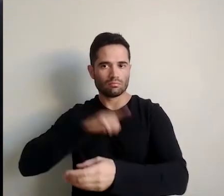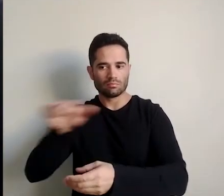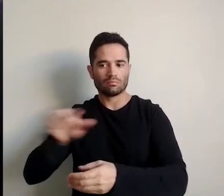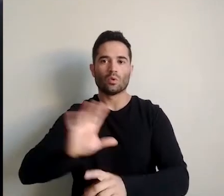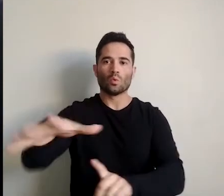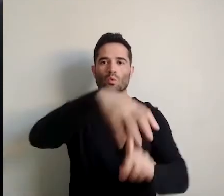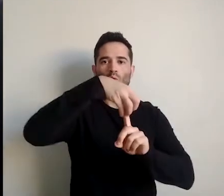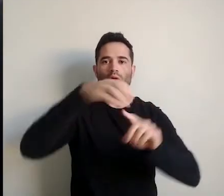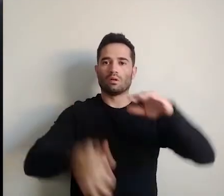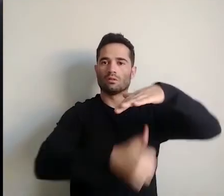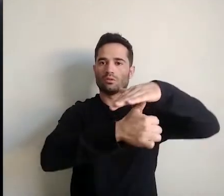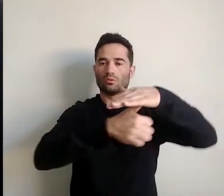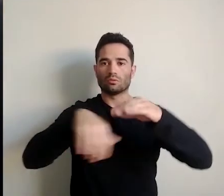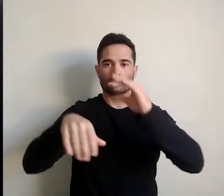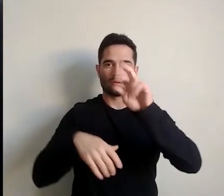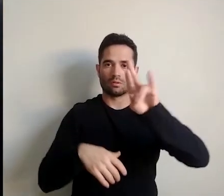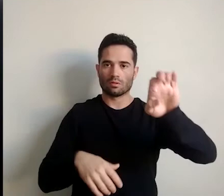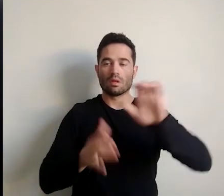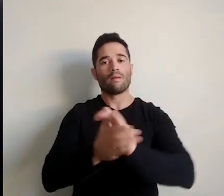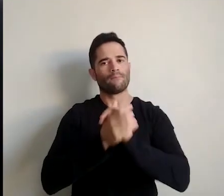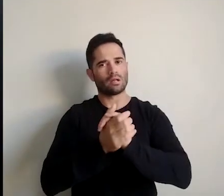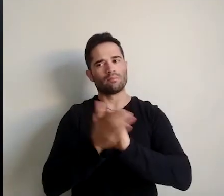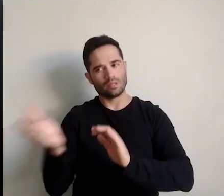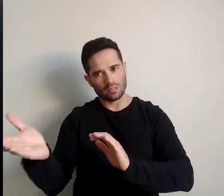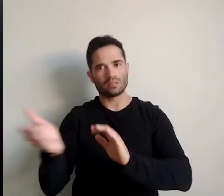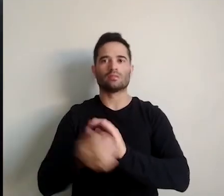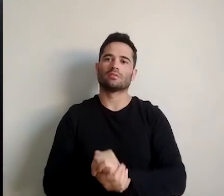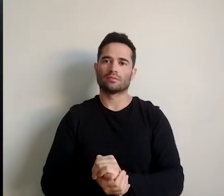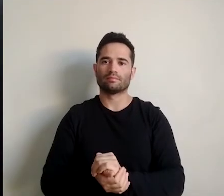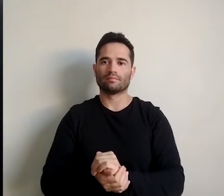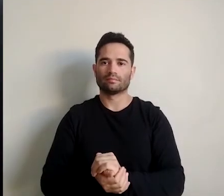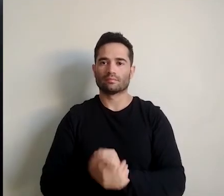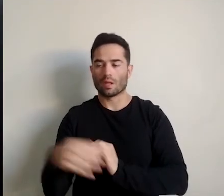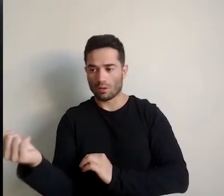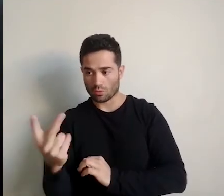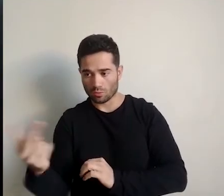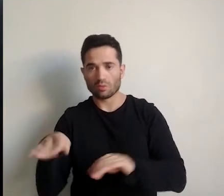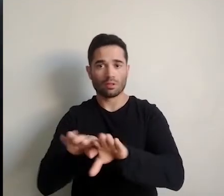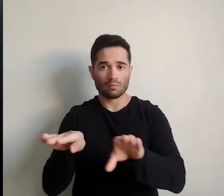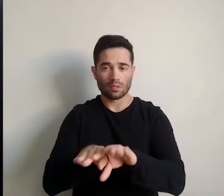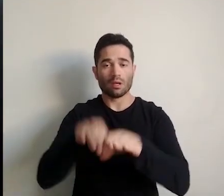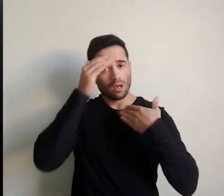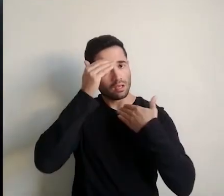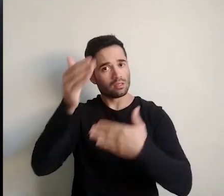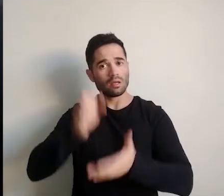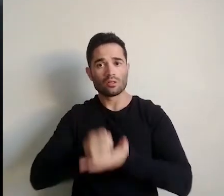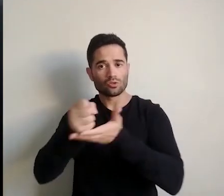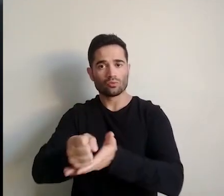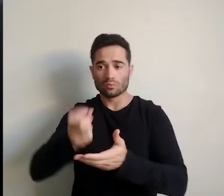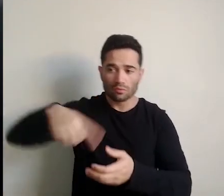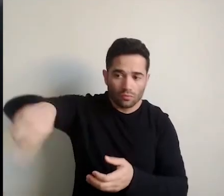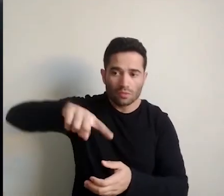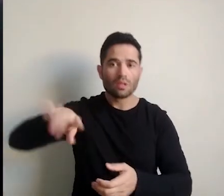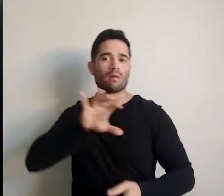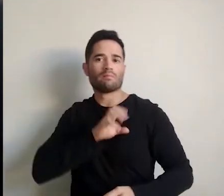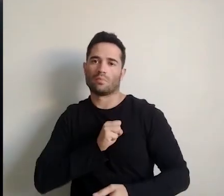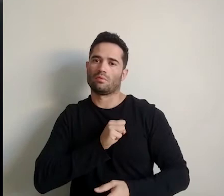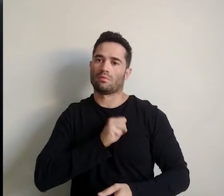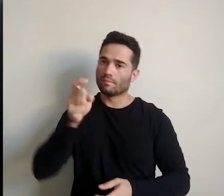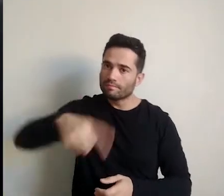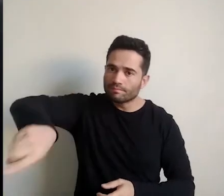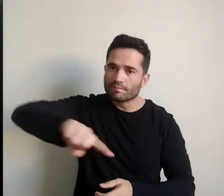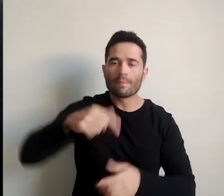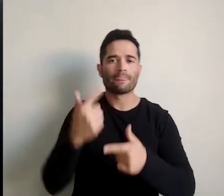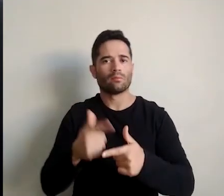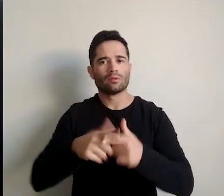pelos reitores do CRI-MS. Parabéns, Tanner, parabéns, Elaine, e agradecemos a colaboração de vocês, o amor de